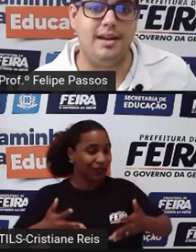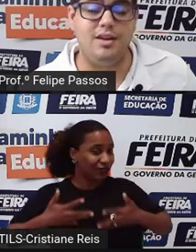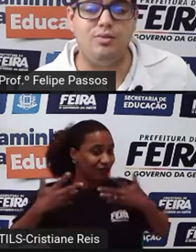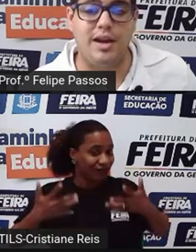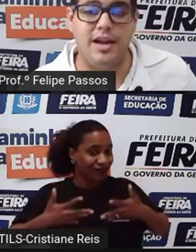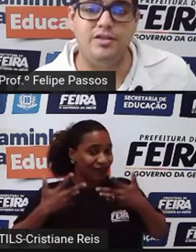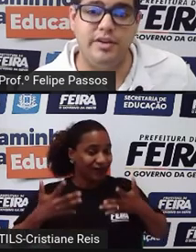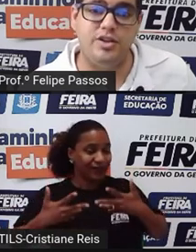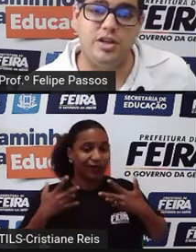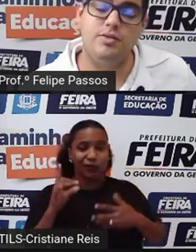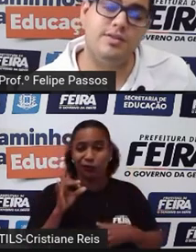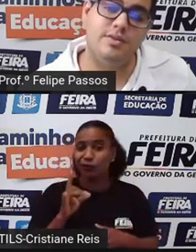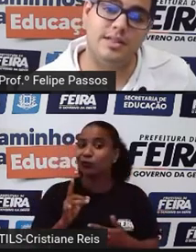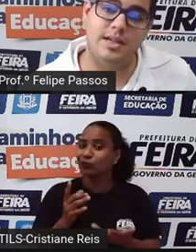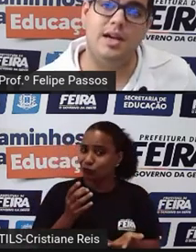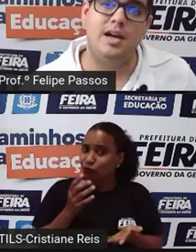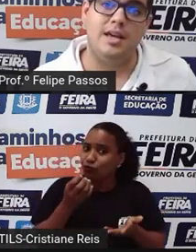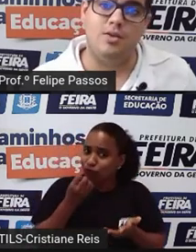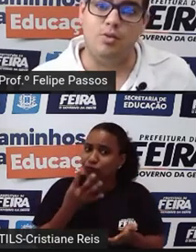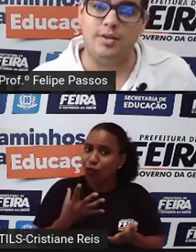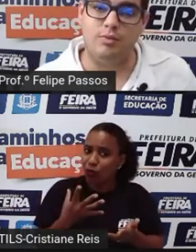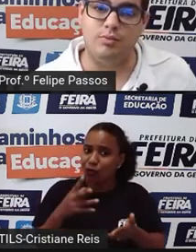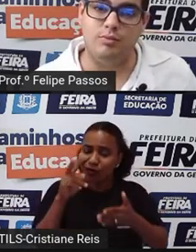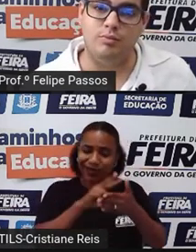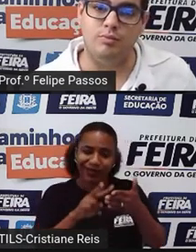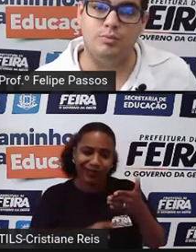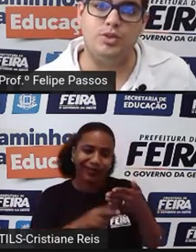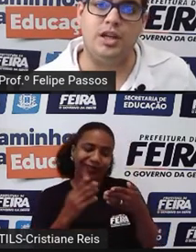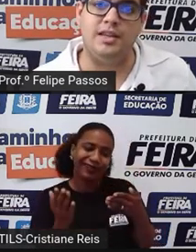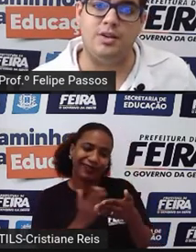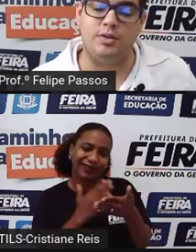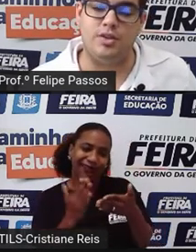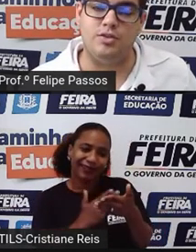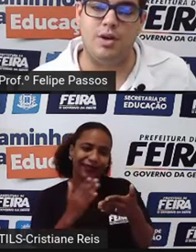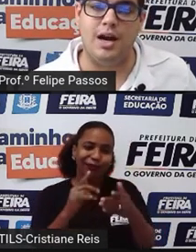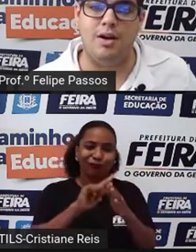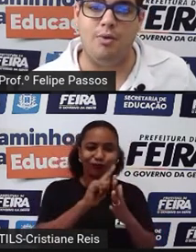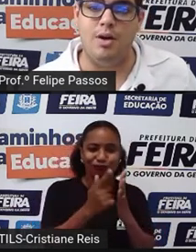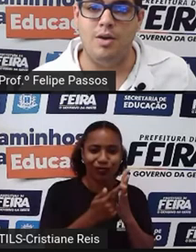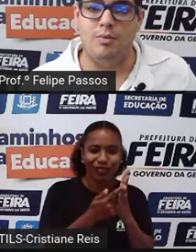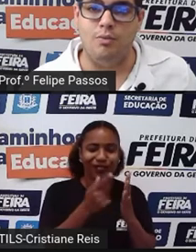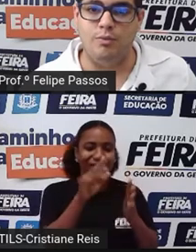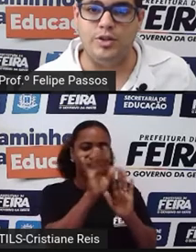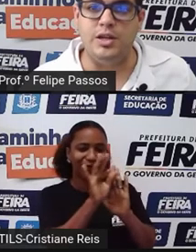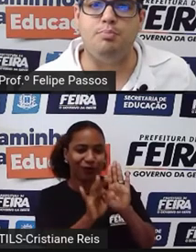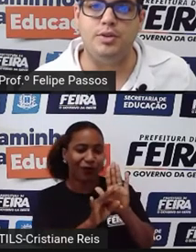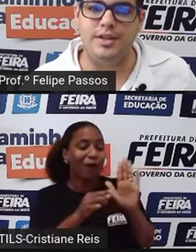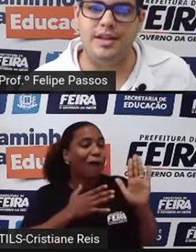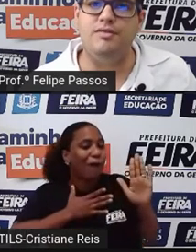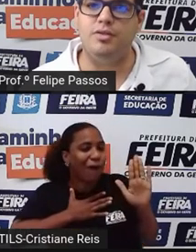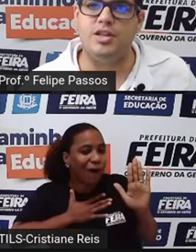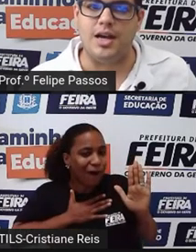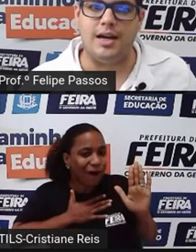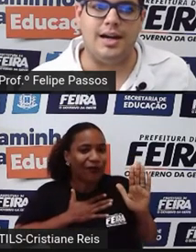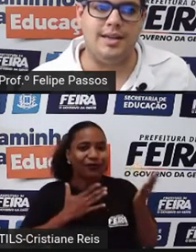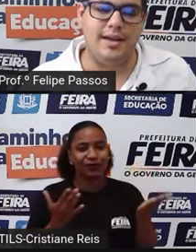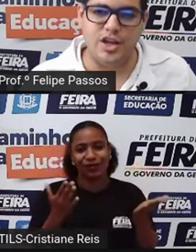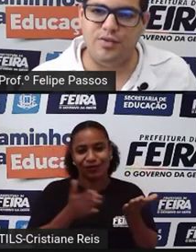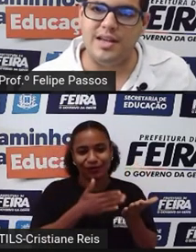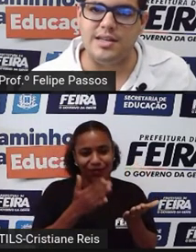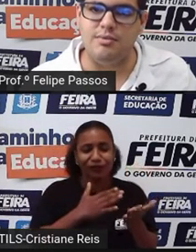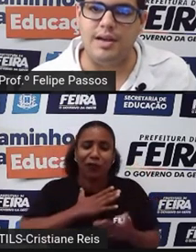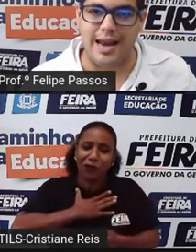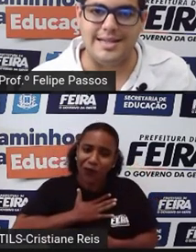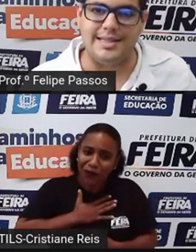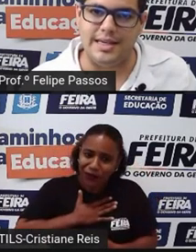sim, leitura é divertido se você encontra um gênero textual, um tipo de livro que te agrada.